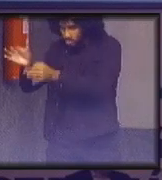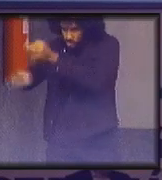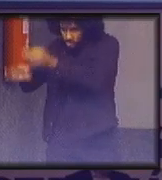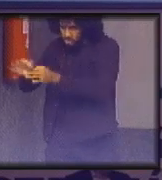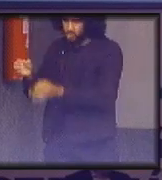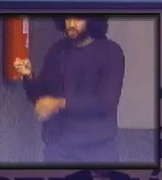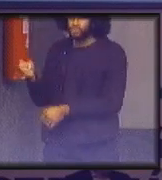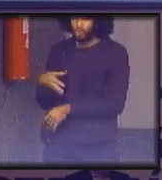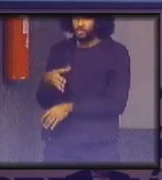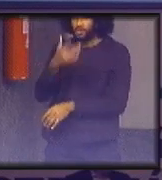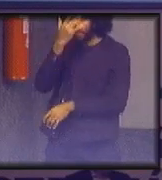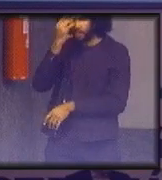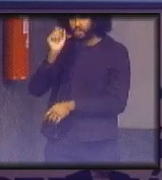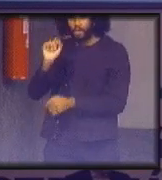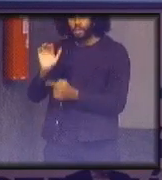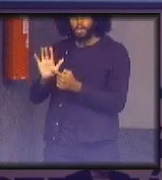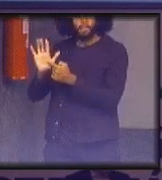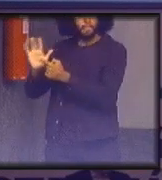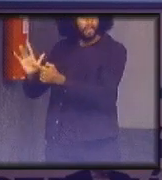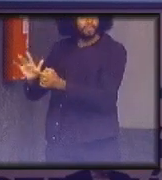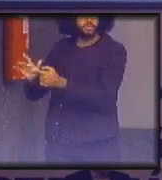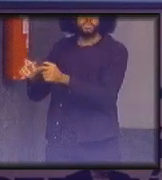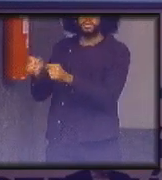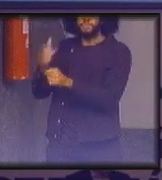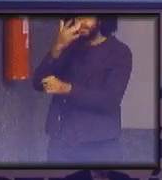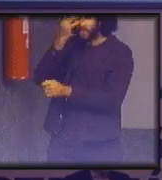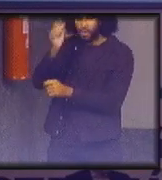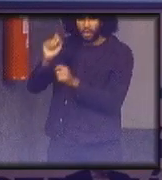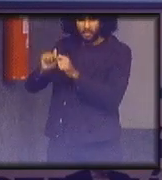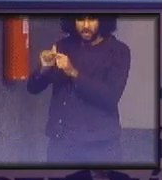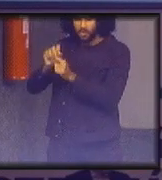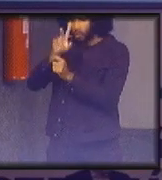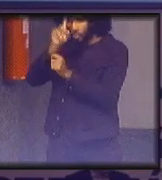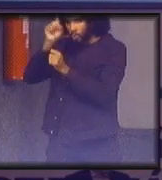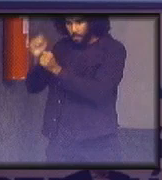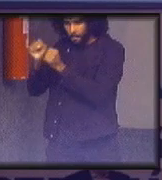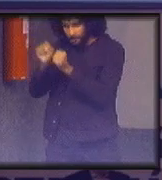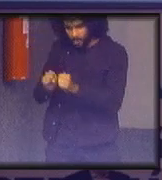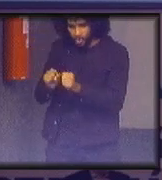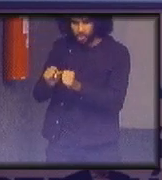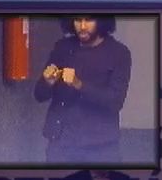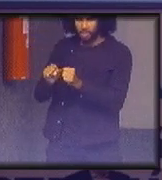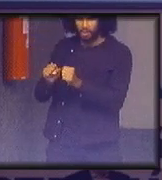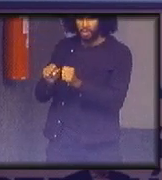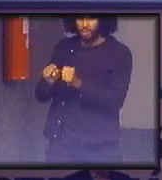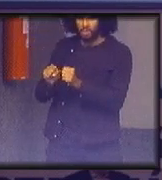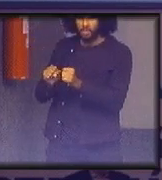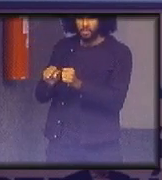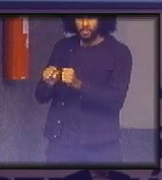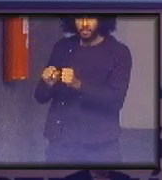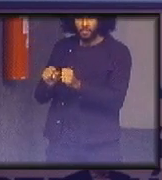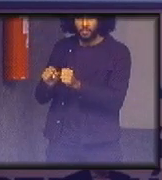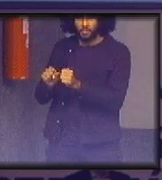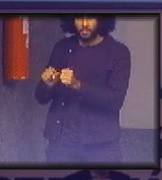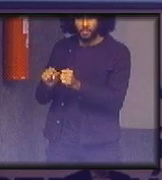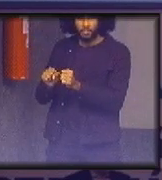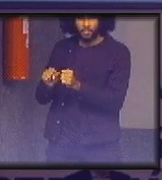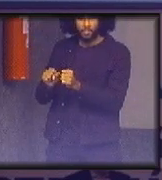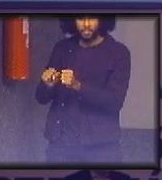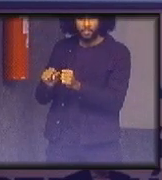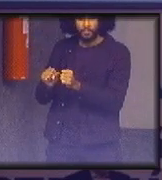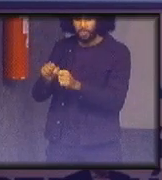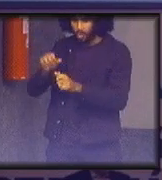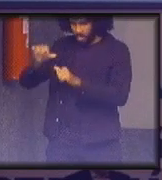faz isso quem apresenta quem faz com que o poder legislativo ou uma das peças que faz com que o poder legislativo